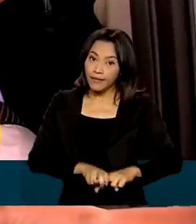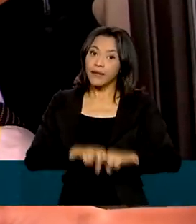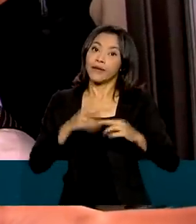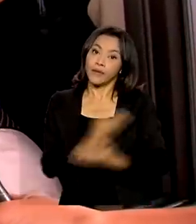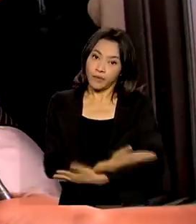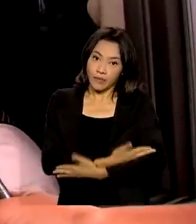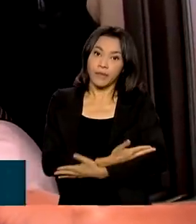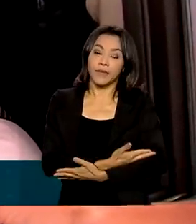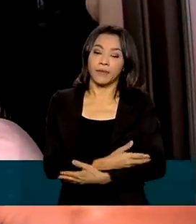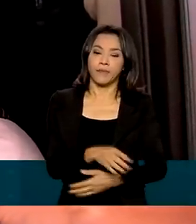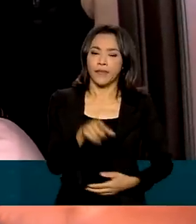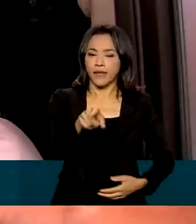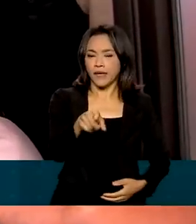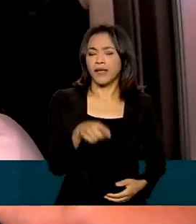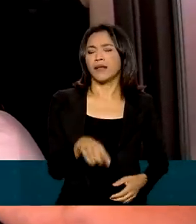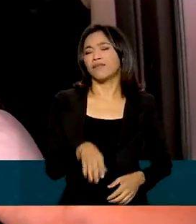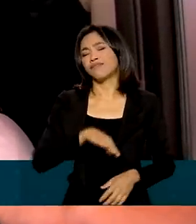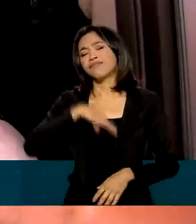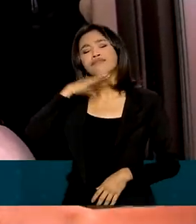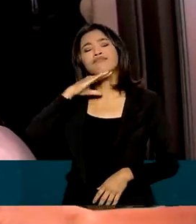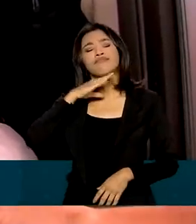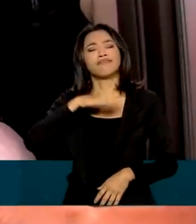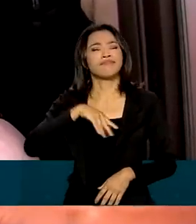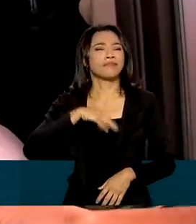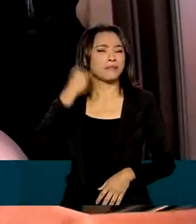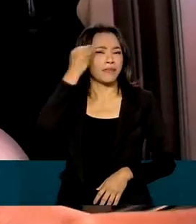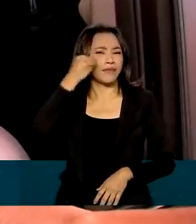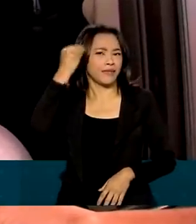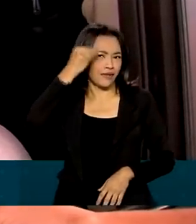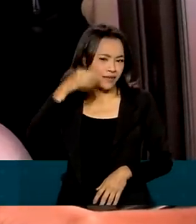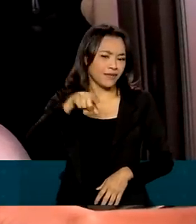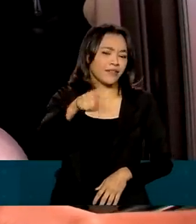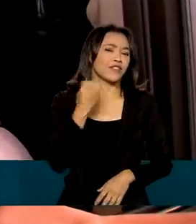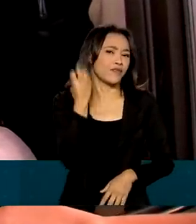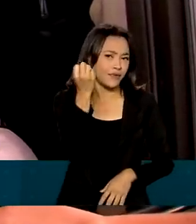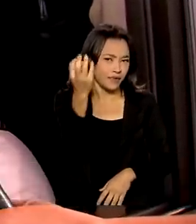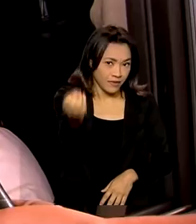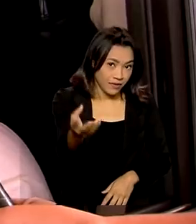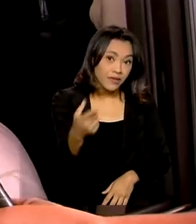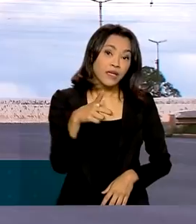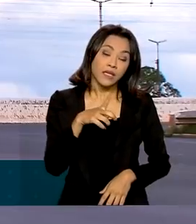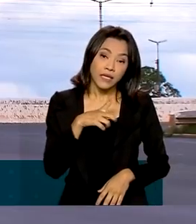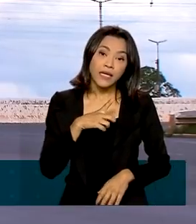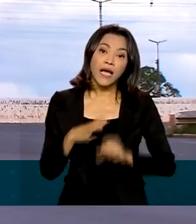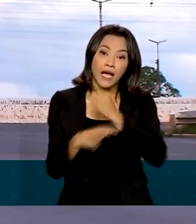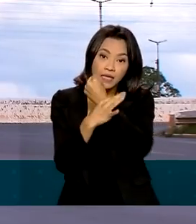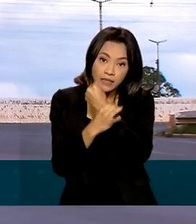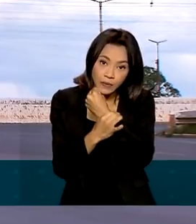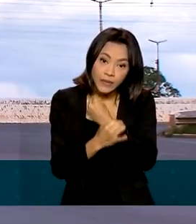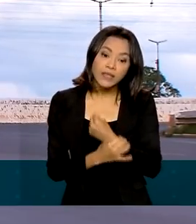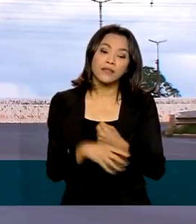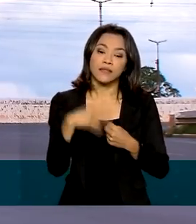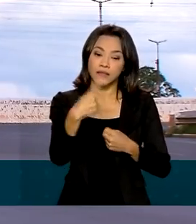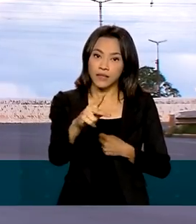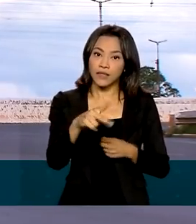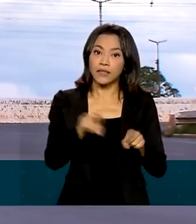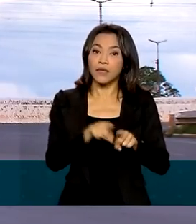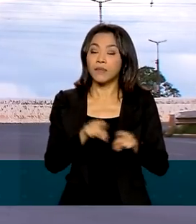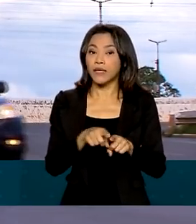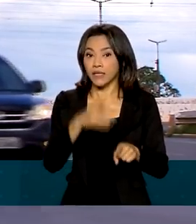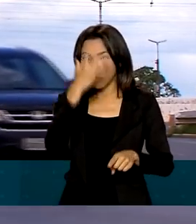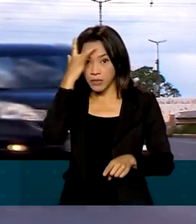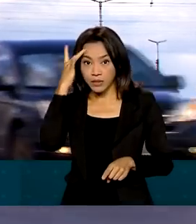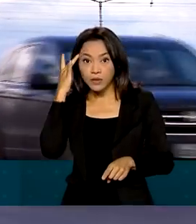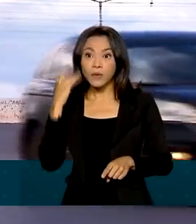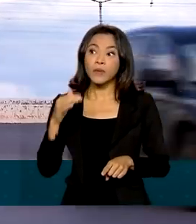é motorista de longa data. Experiente, ele lembra que garantir a própria segurança e a dos demais usuários das rodovias